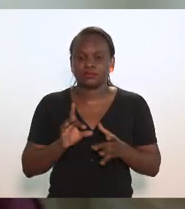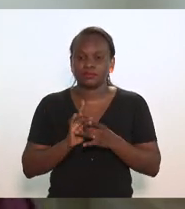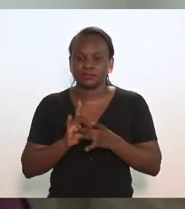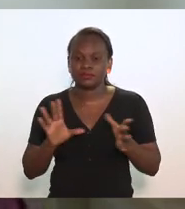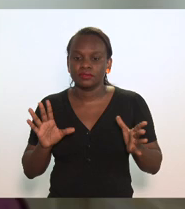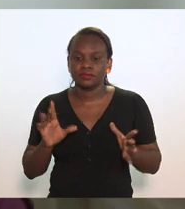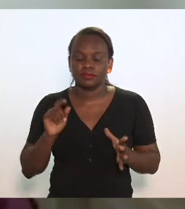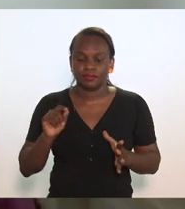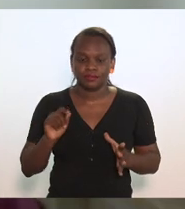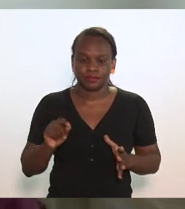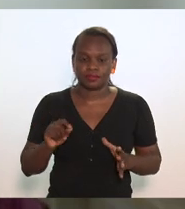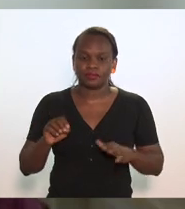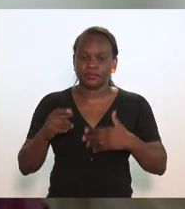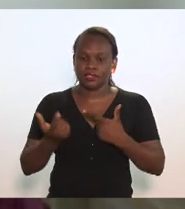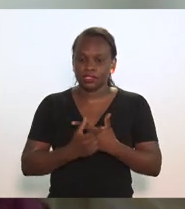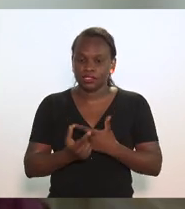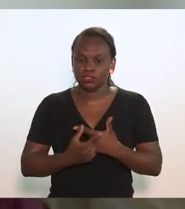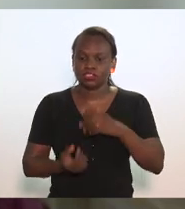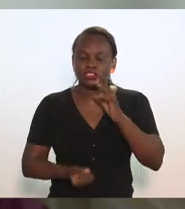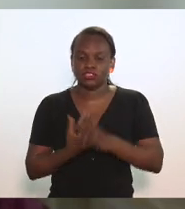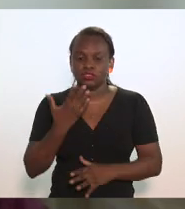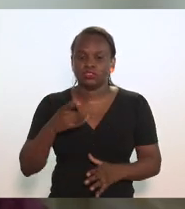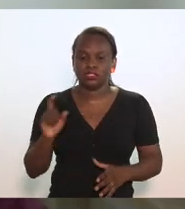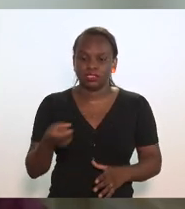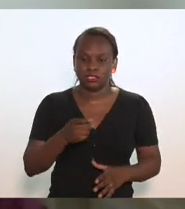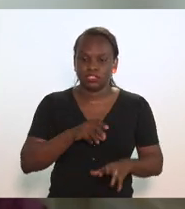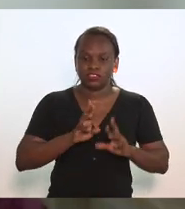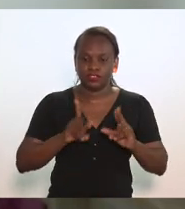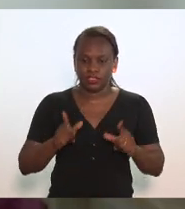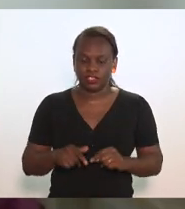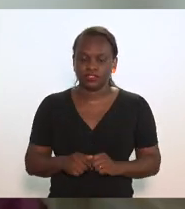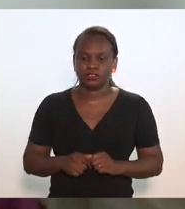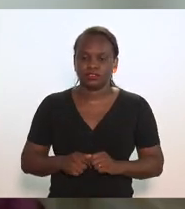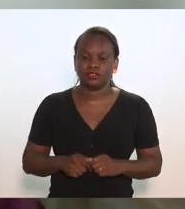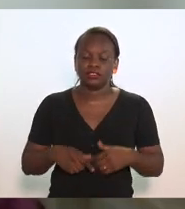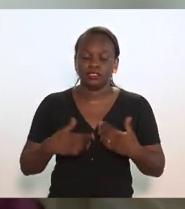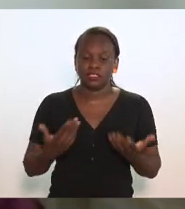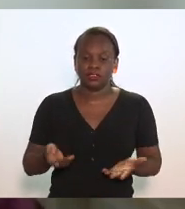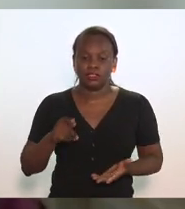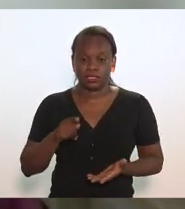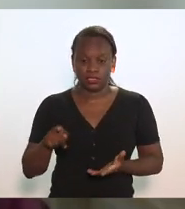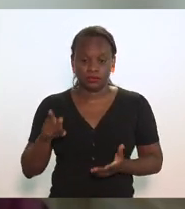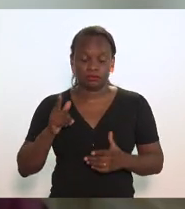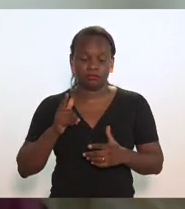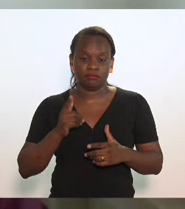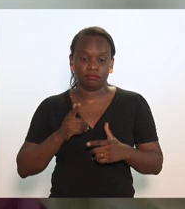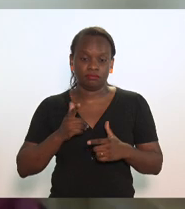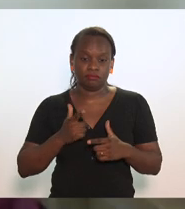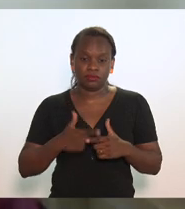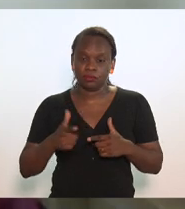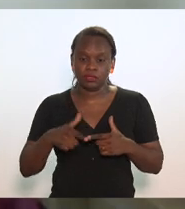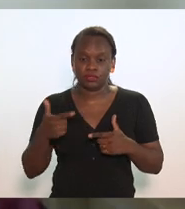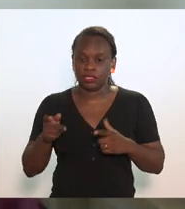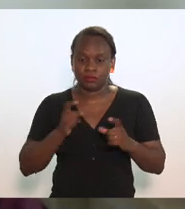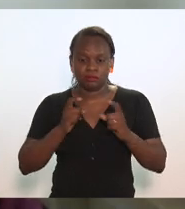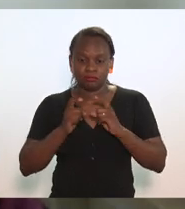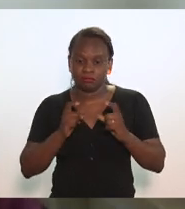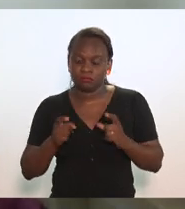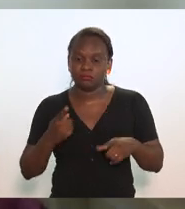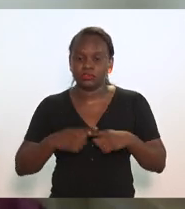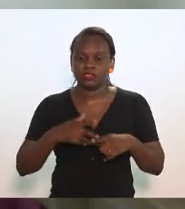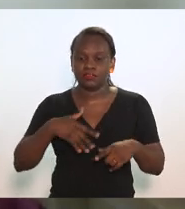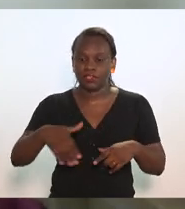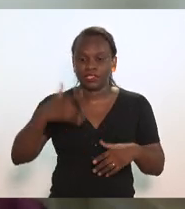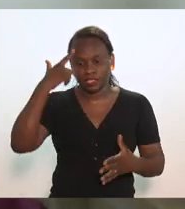o poder executivo a criar o regime diferenciado. Essa questão não tem debate, porque vai ser